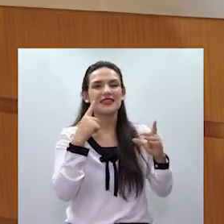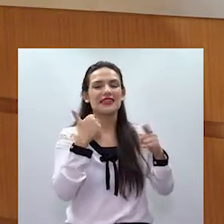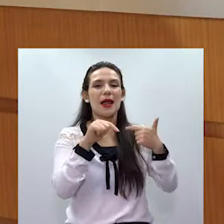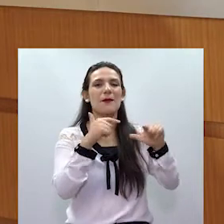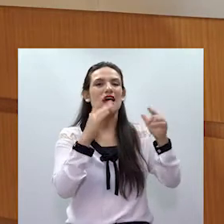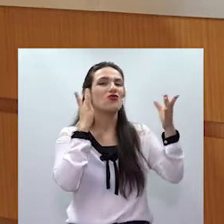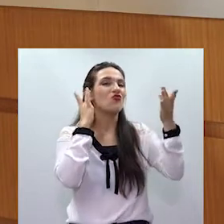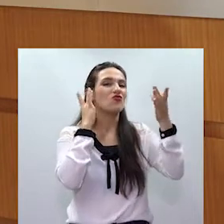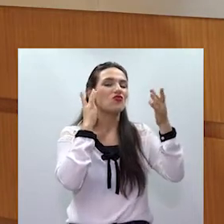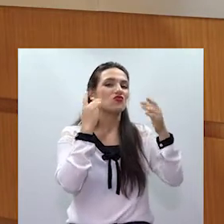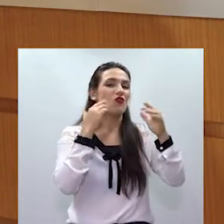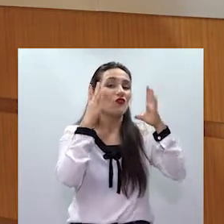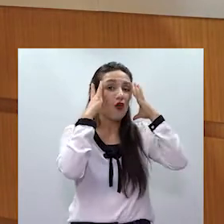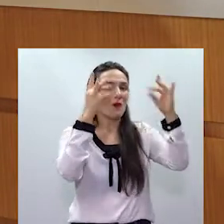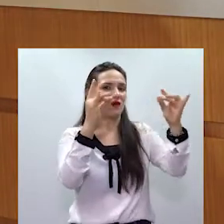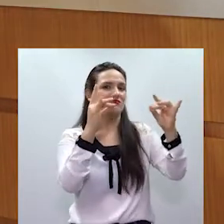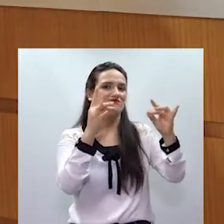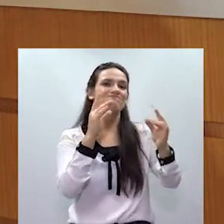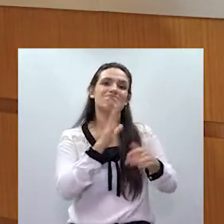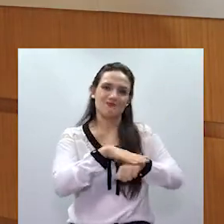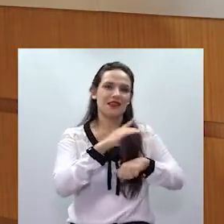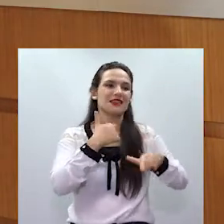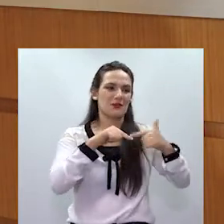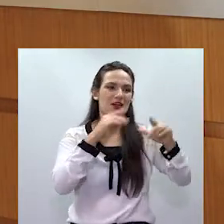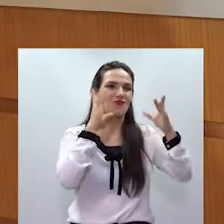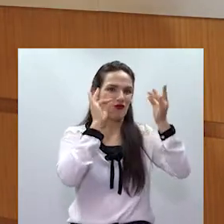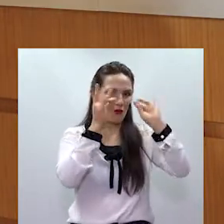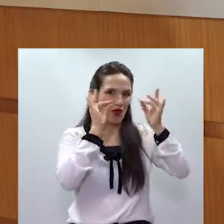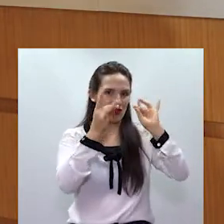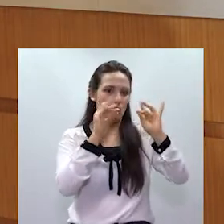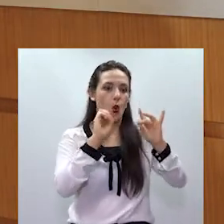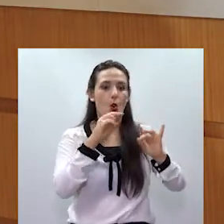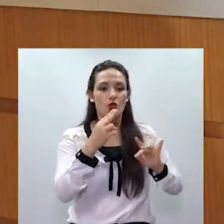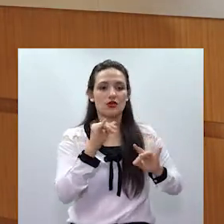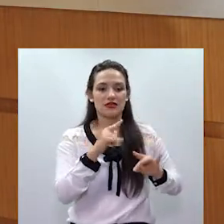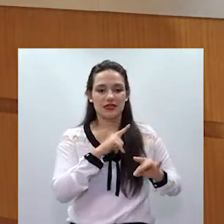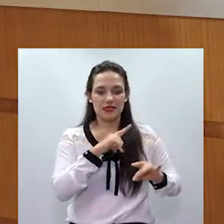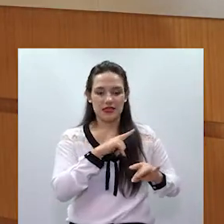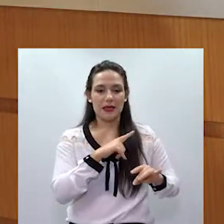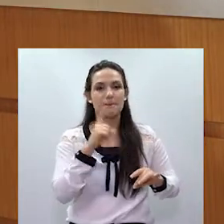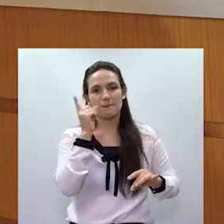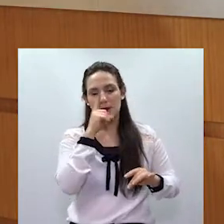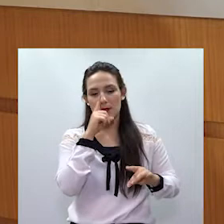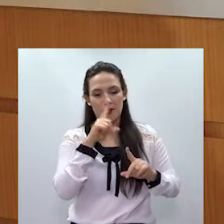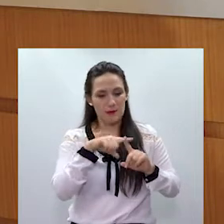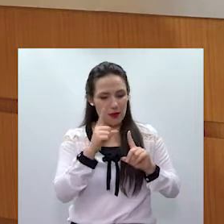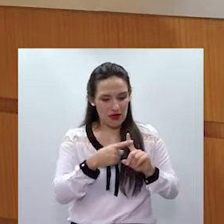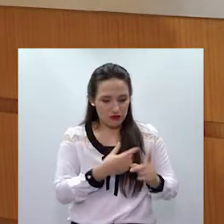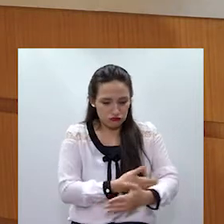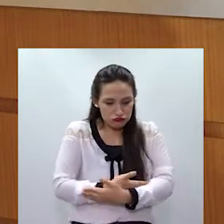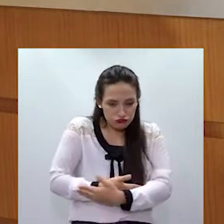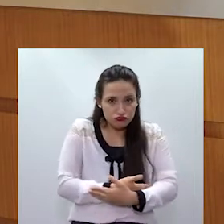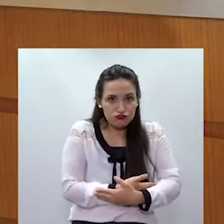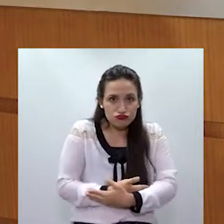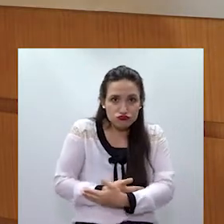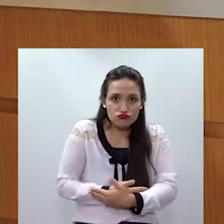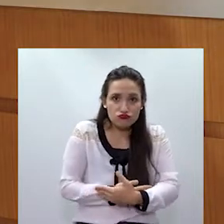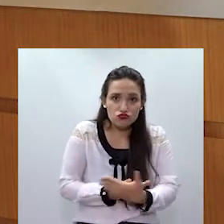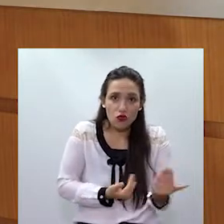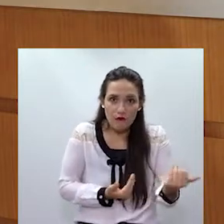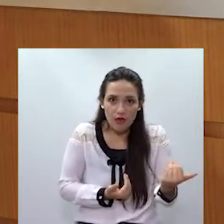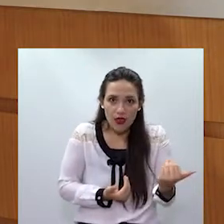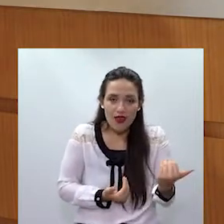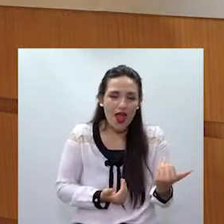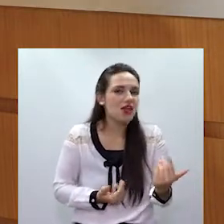Então, as mulheres e as mulheres com filhos pequenos têm sofrido mais com a pandemia, ficado mais tempo em casa com os agressores e